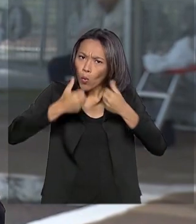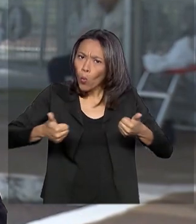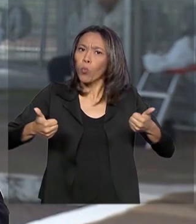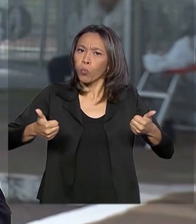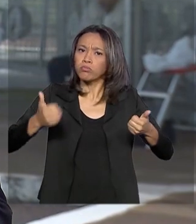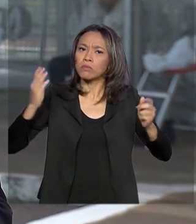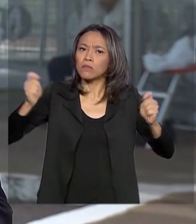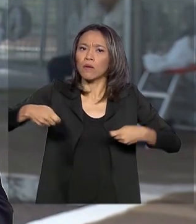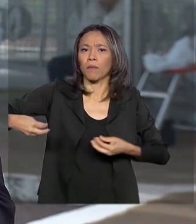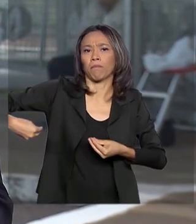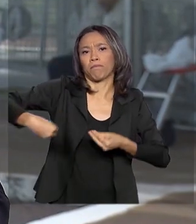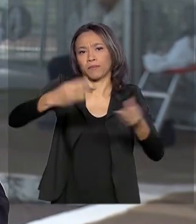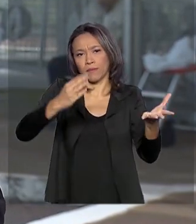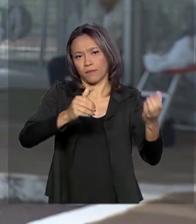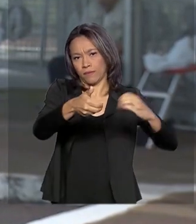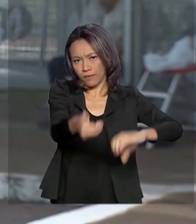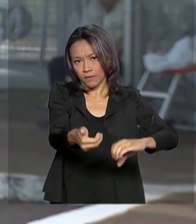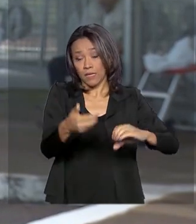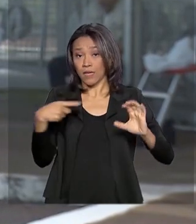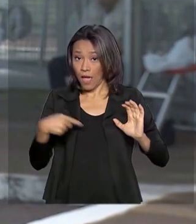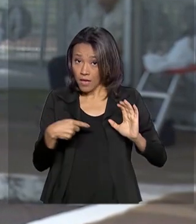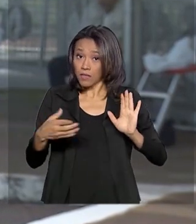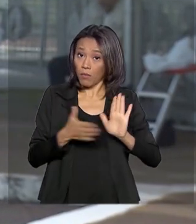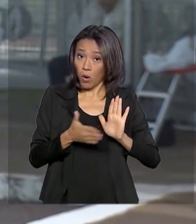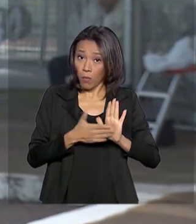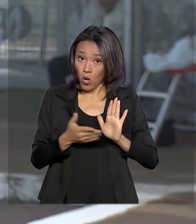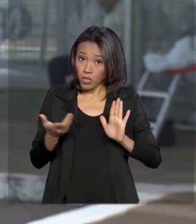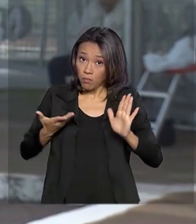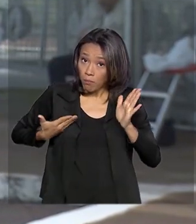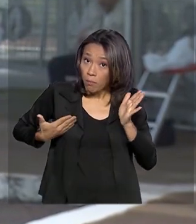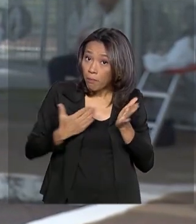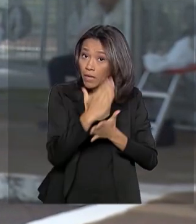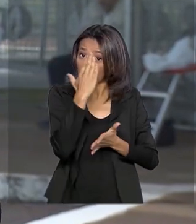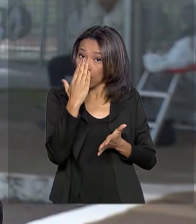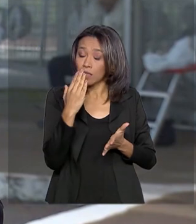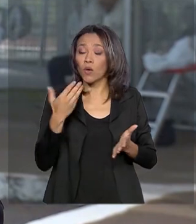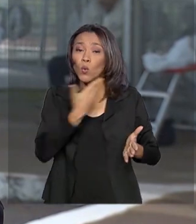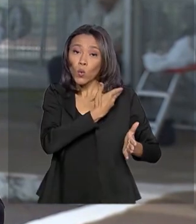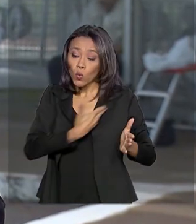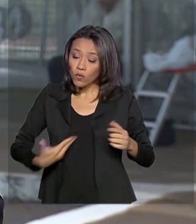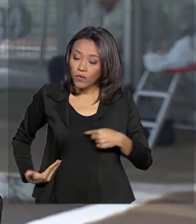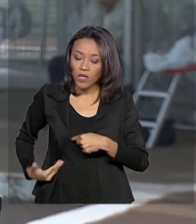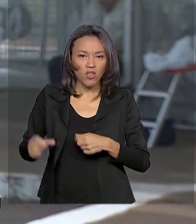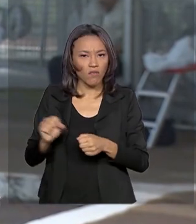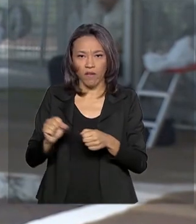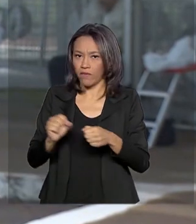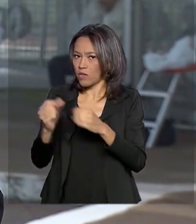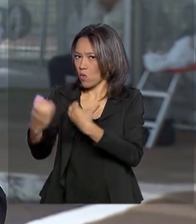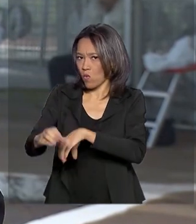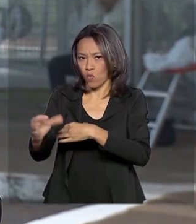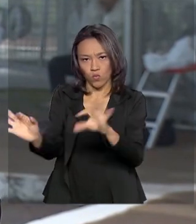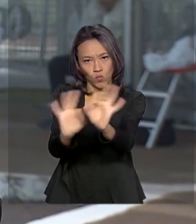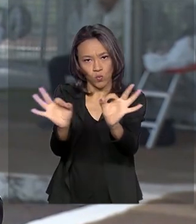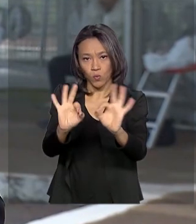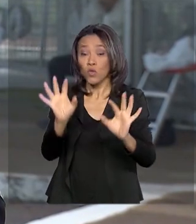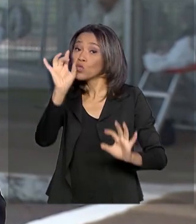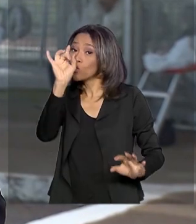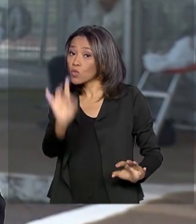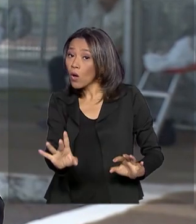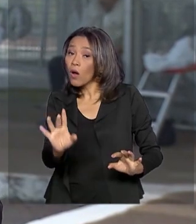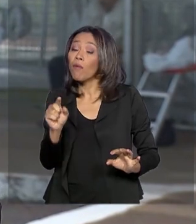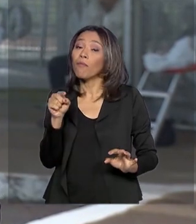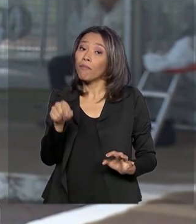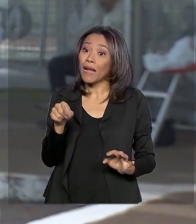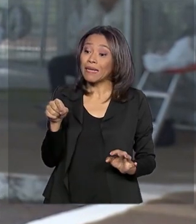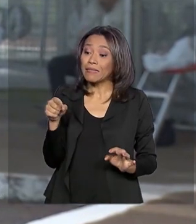Nacional. Ele também disse que até que essa proposta seja aprovada, o governo não vai realizar concursos públicos a não ser para cargos